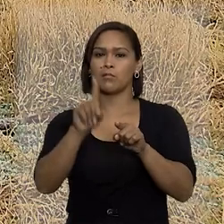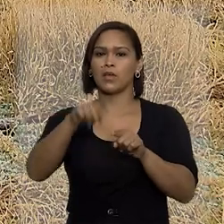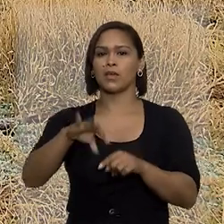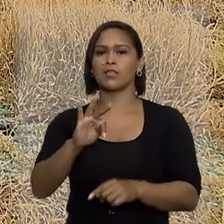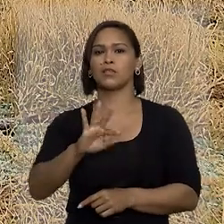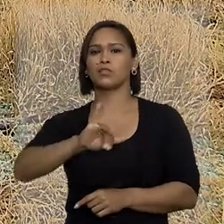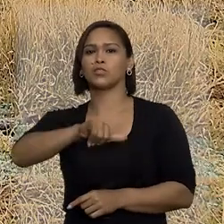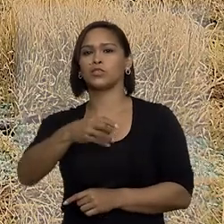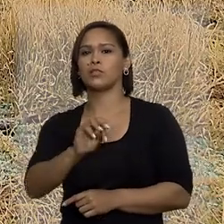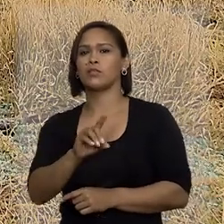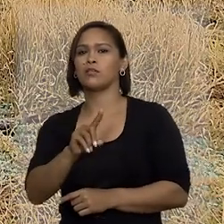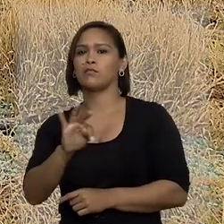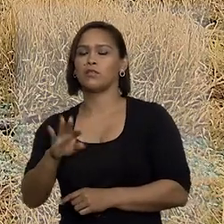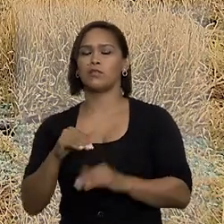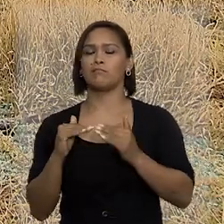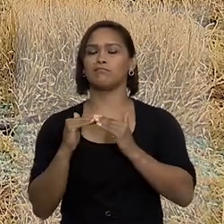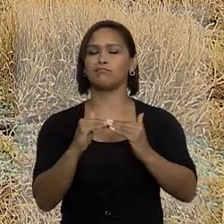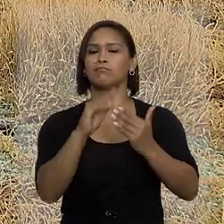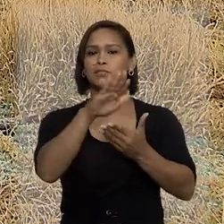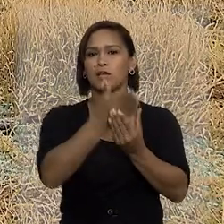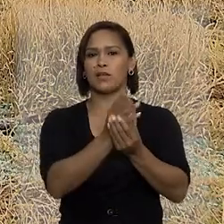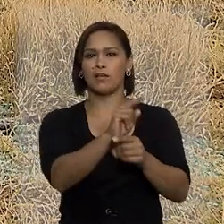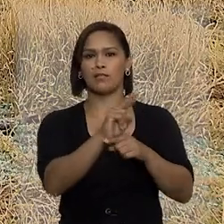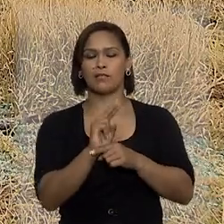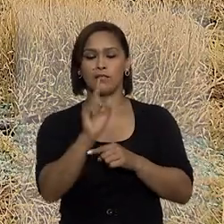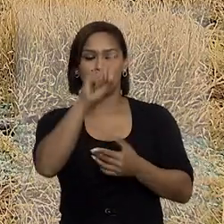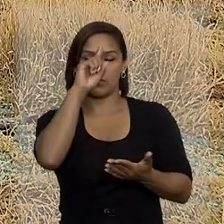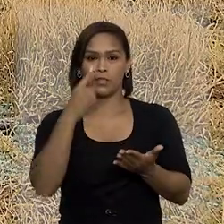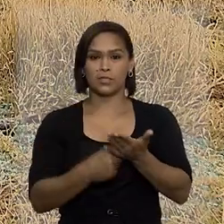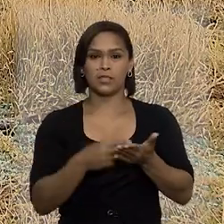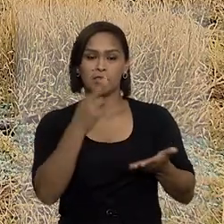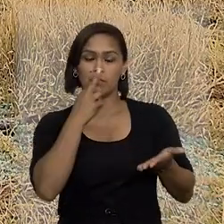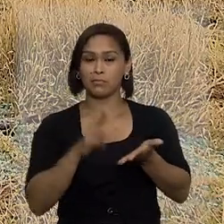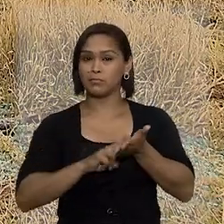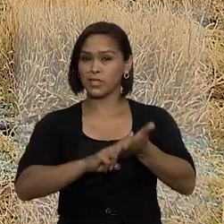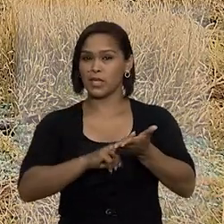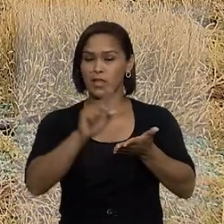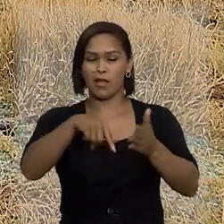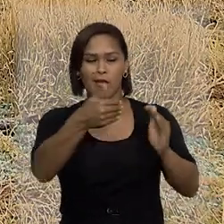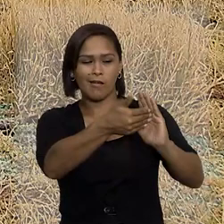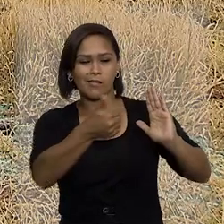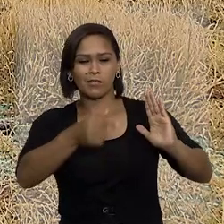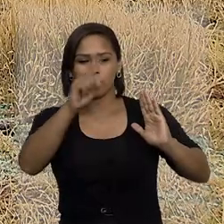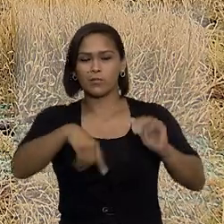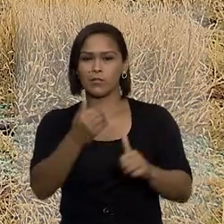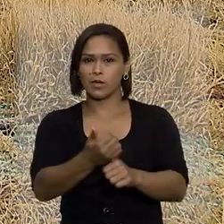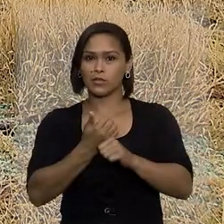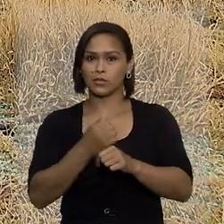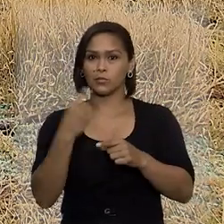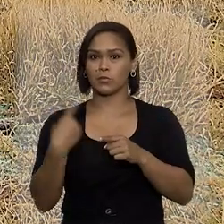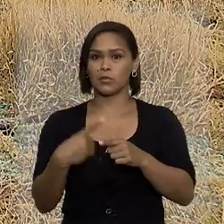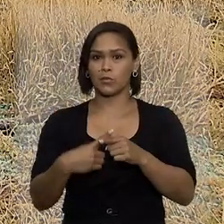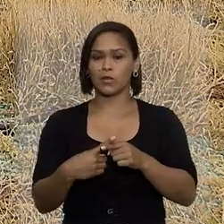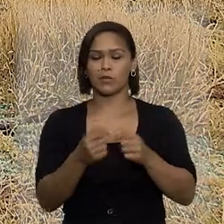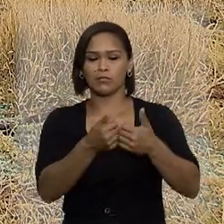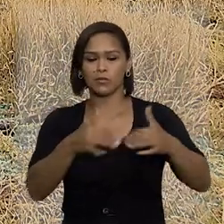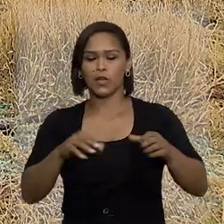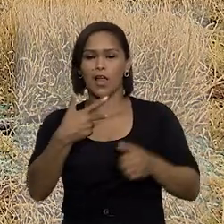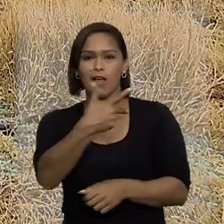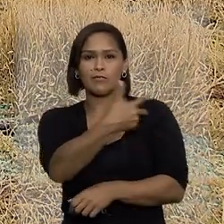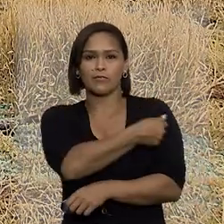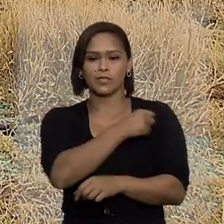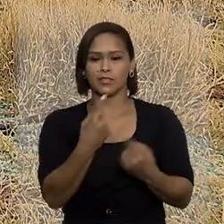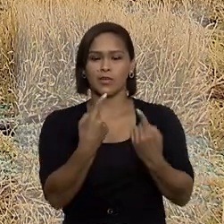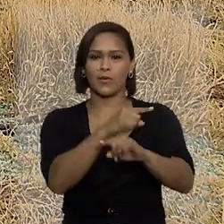TJDFT, manteve a liminar. Uma decisão interlocutória afirmou que a remoção estava suspensa, enquanto a vacinação